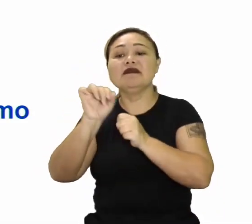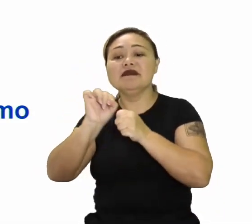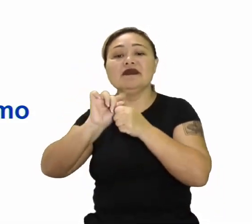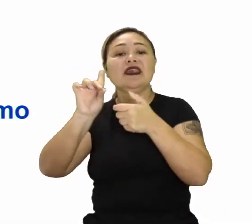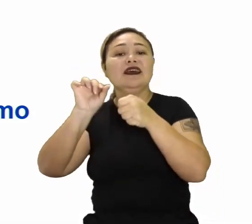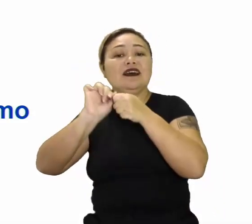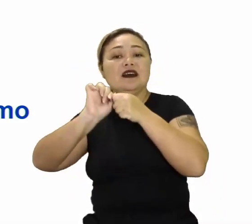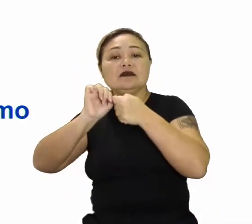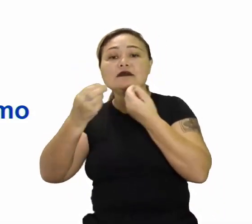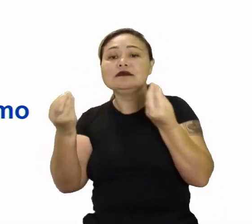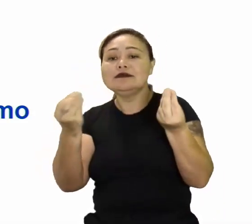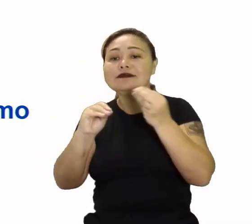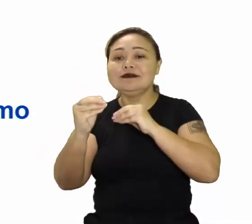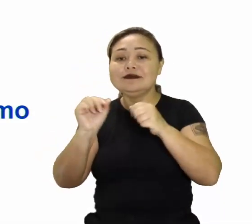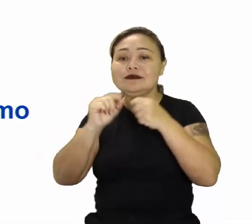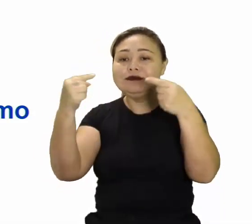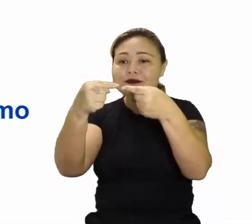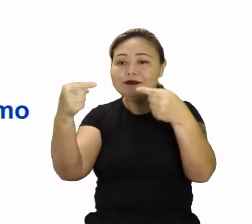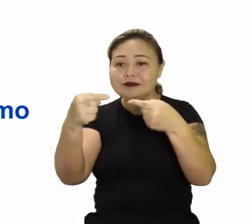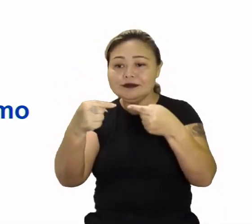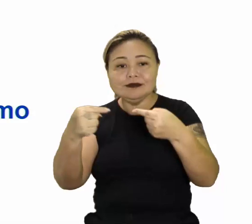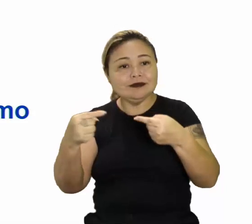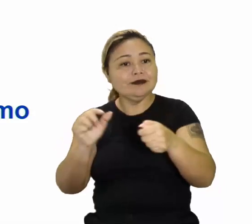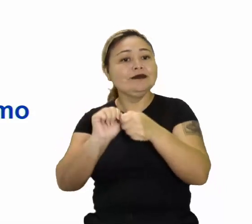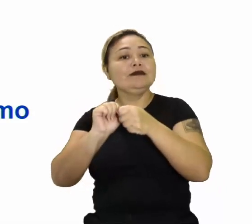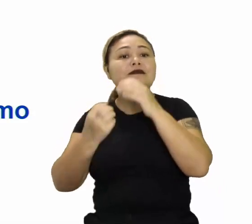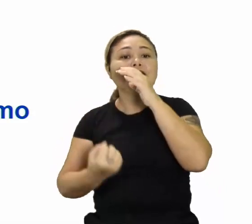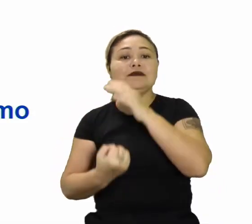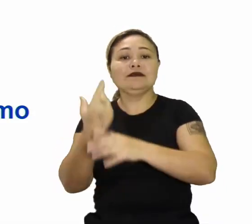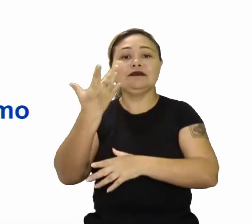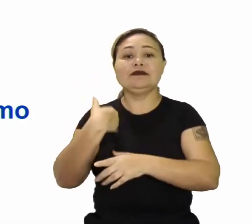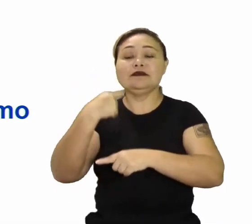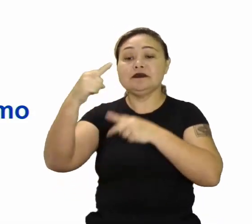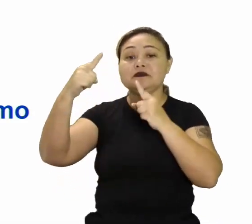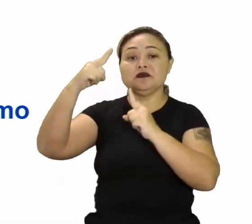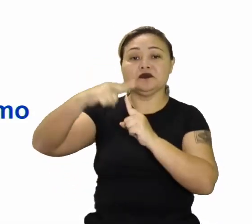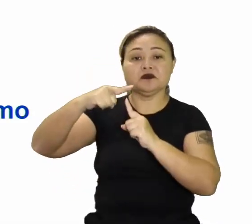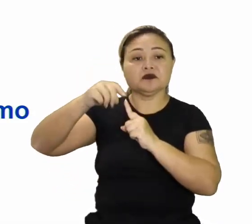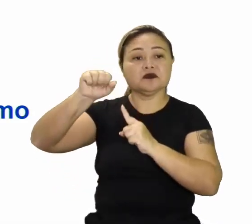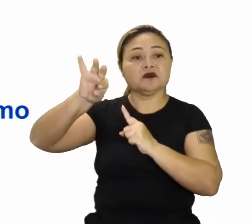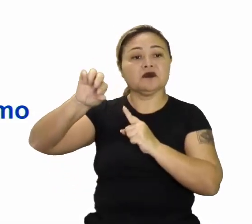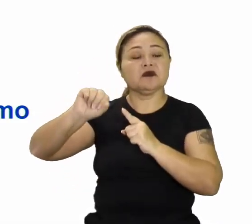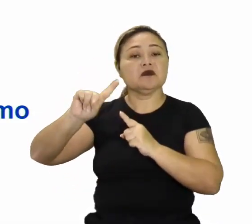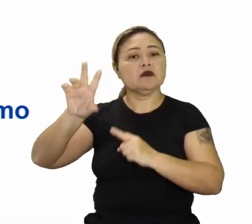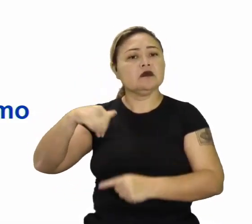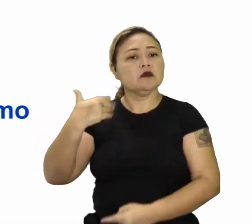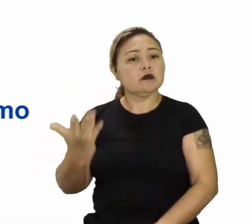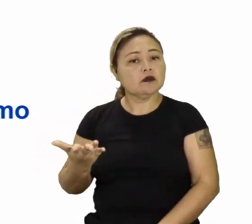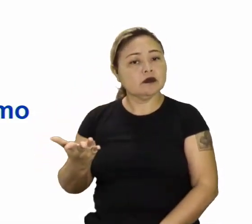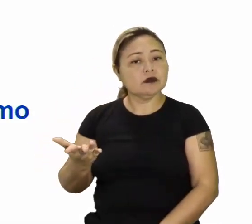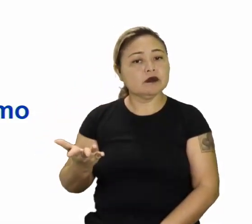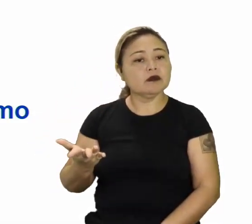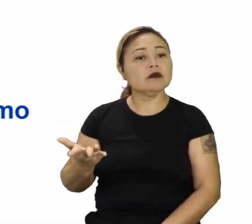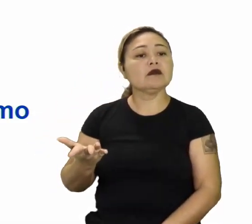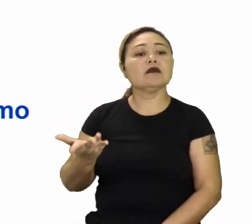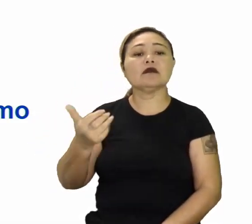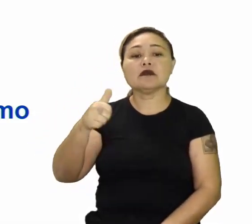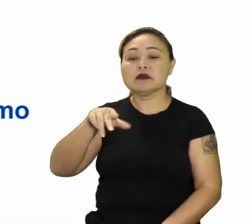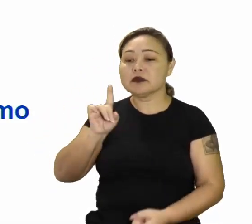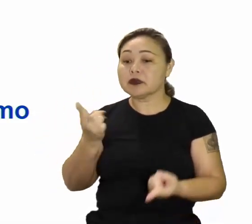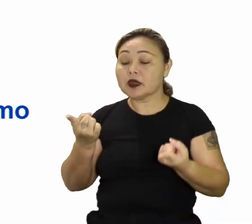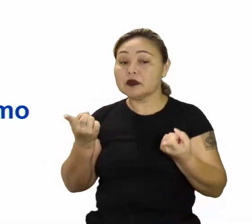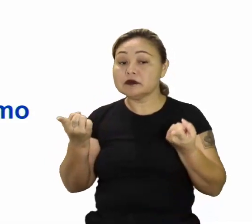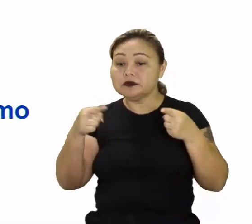implantação dos componentes e as combinações que podem dar origem aos seguintes tipos de safes. Quais são os safes? Safes